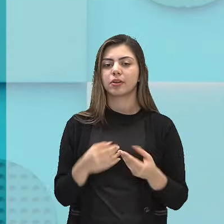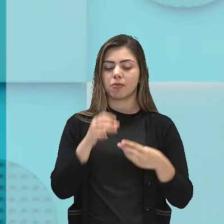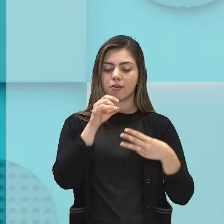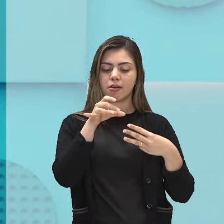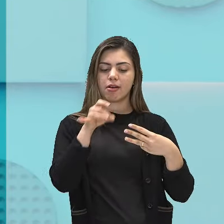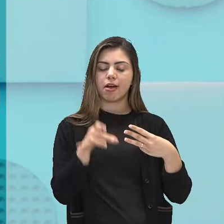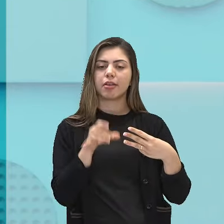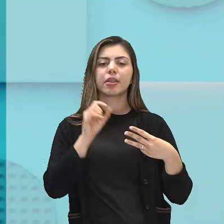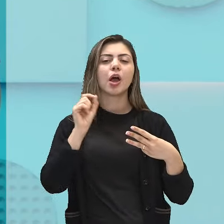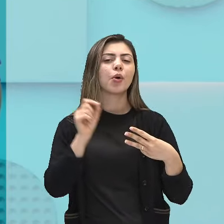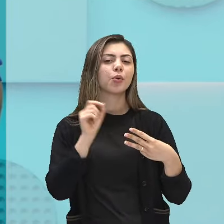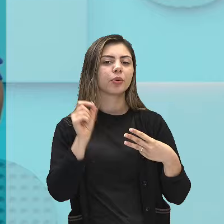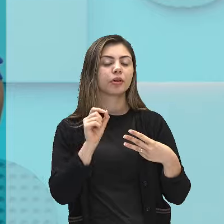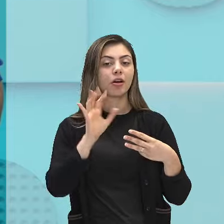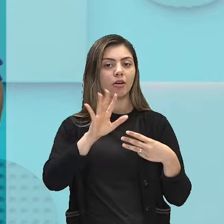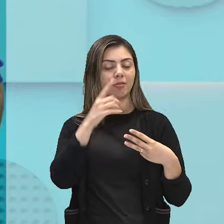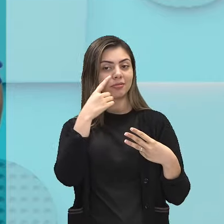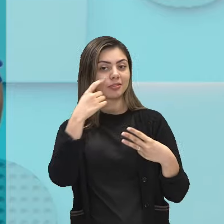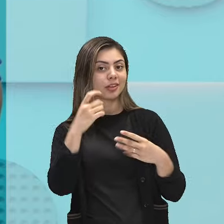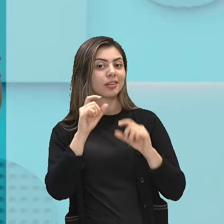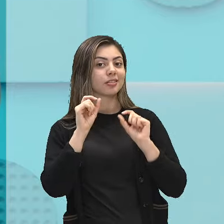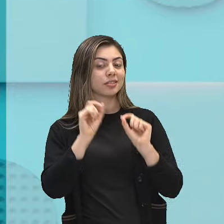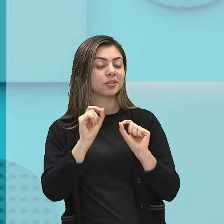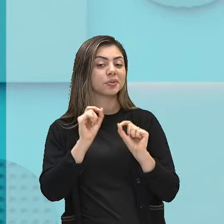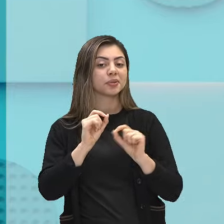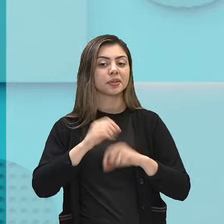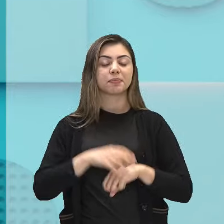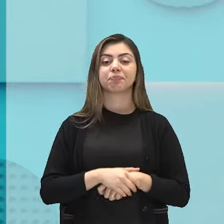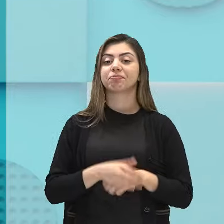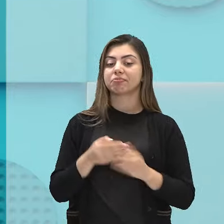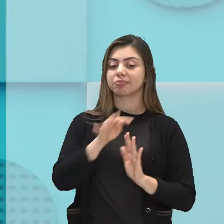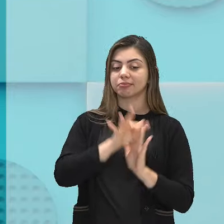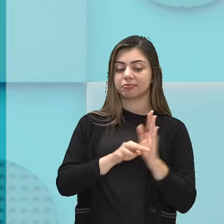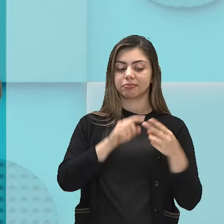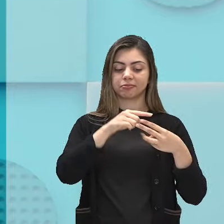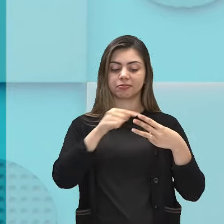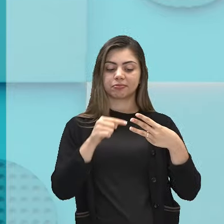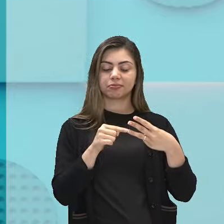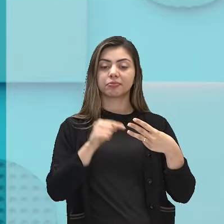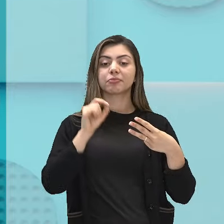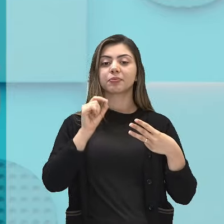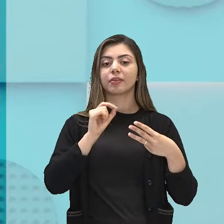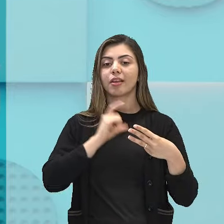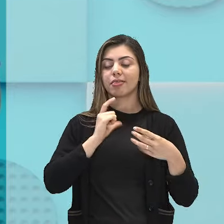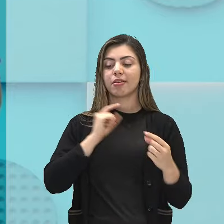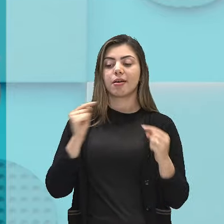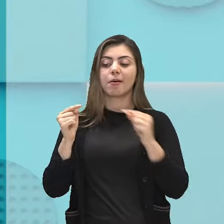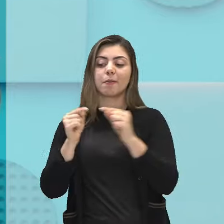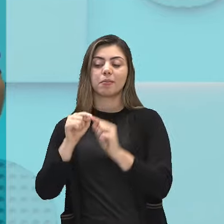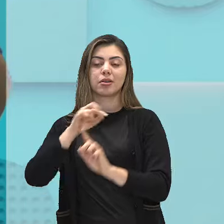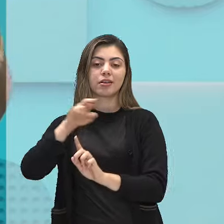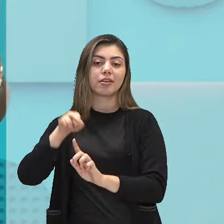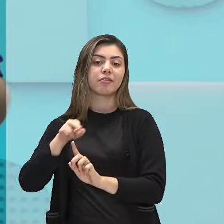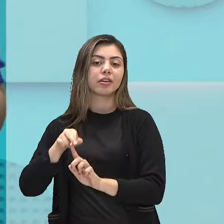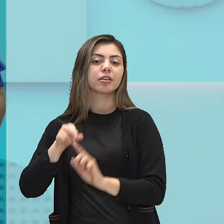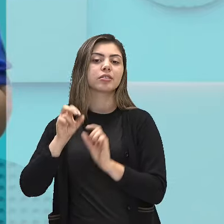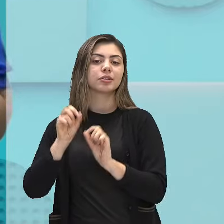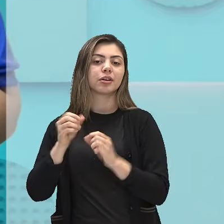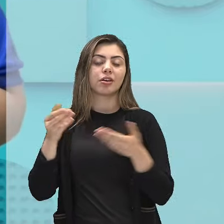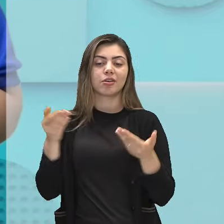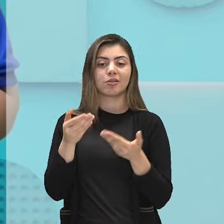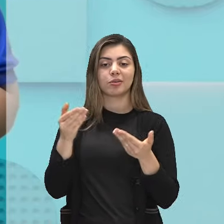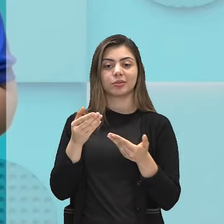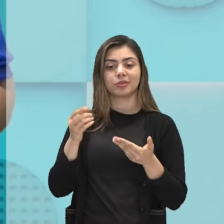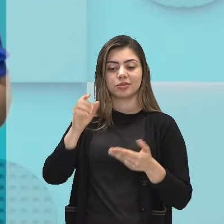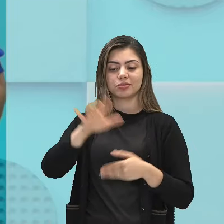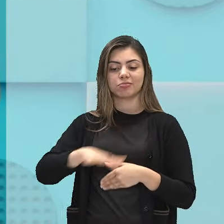eles, olha que interessante, olha que legal, todos eles são fazendo referência ao nosso contexto